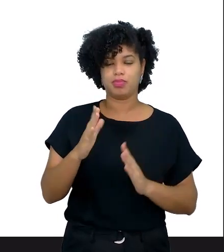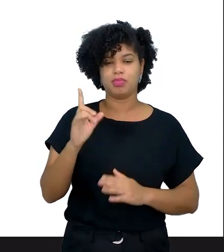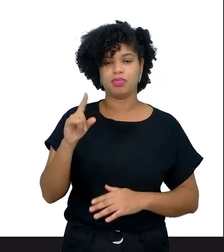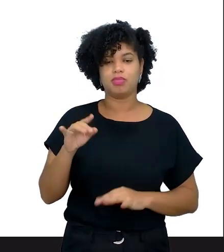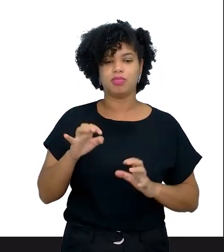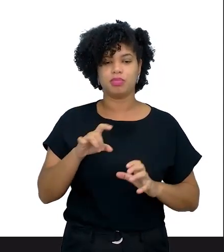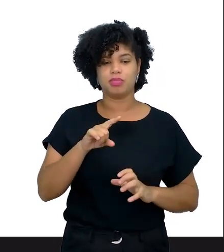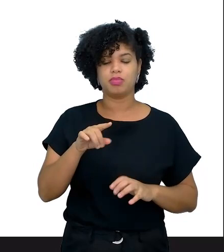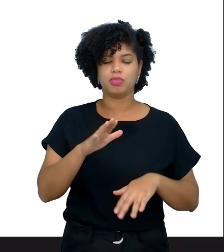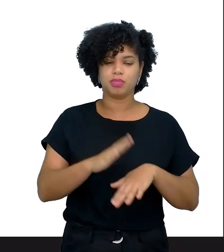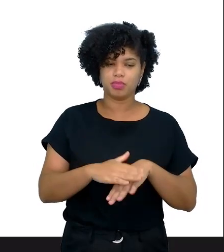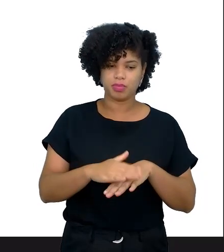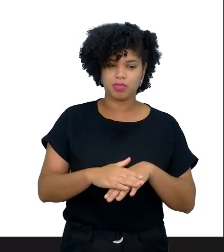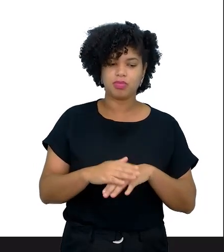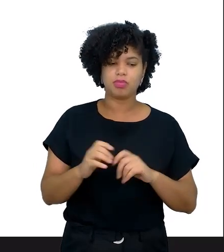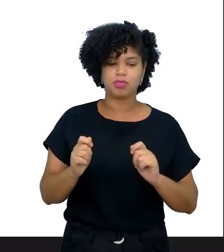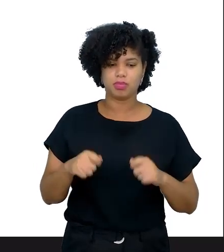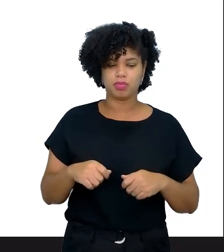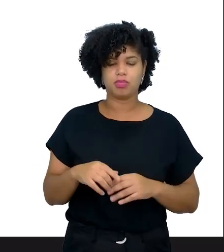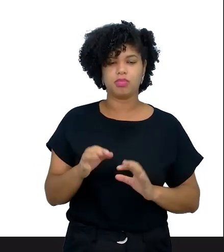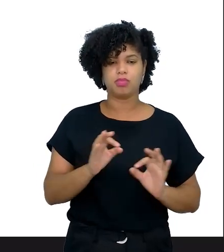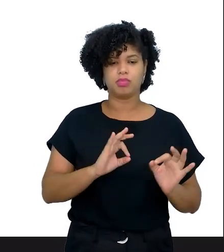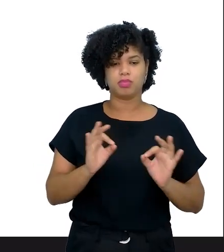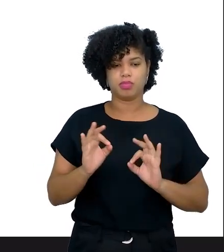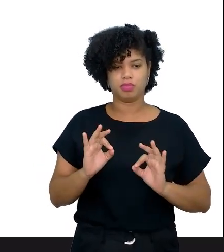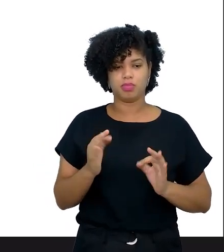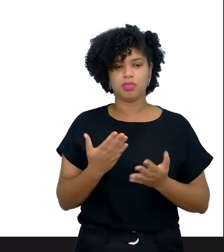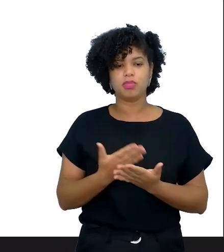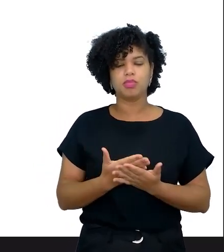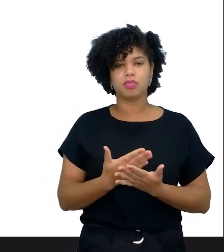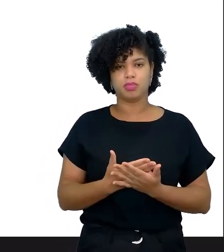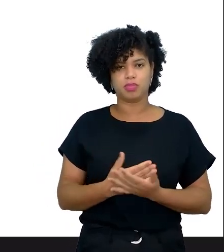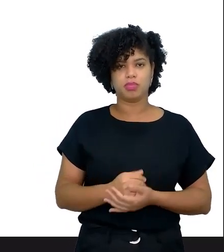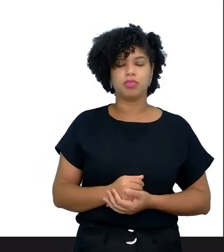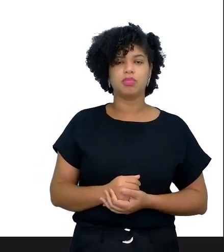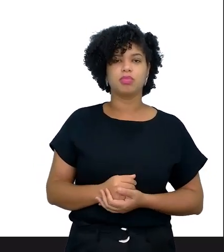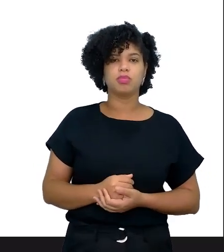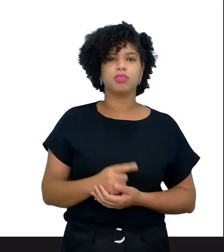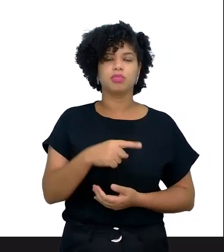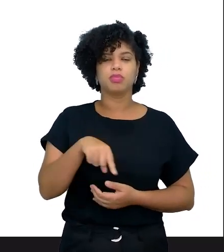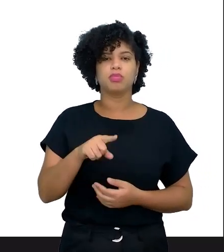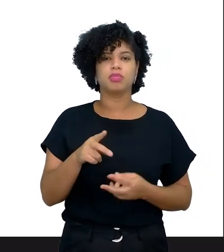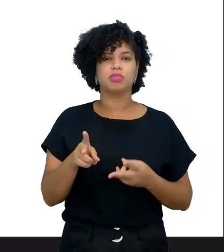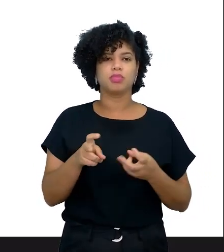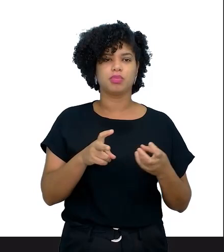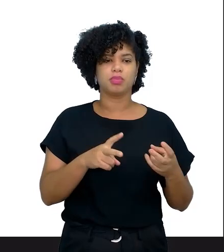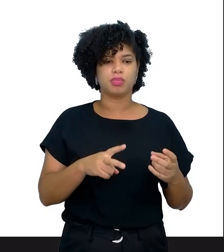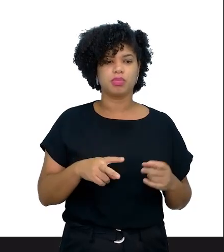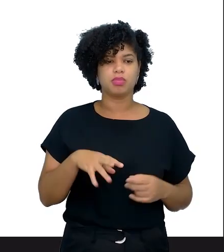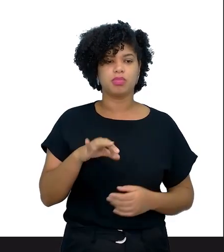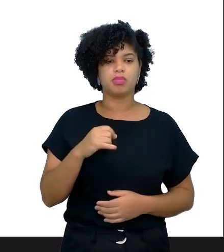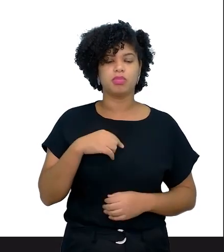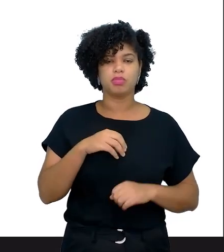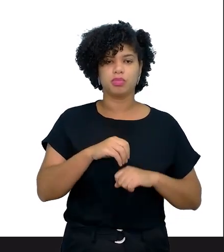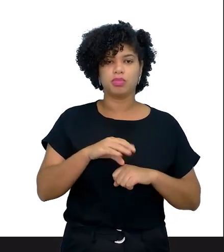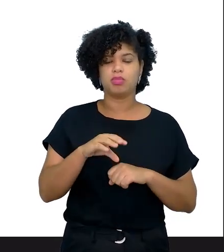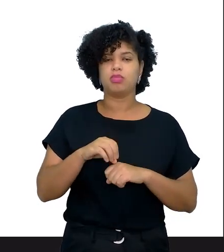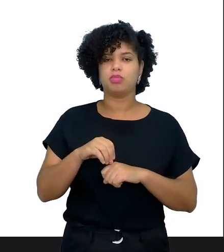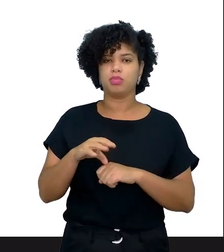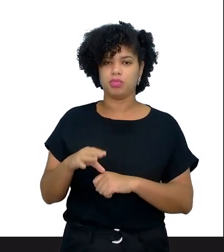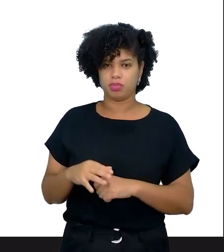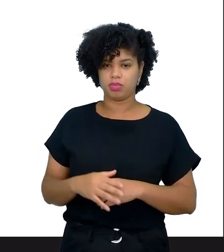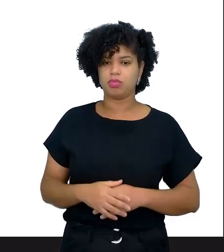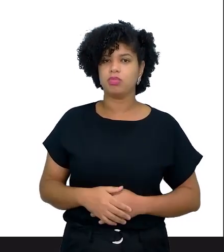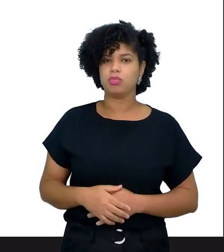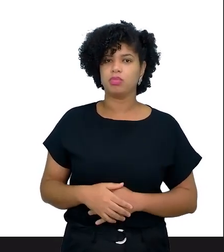vão elaborar o planejamento das aulas, observar se essas sugestões, se